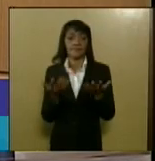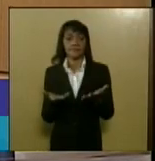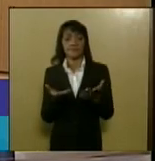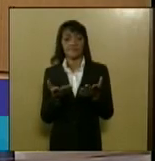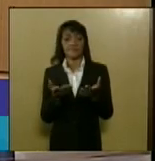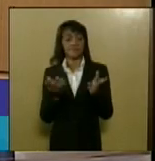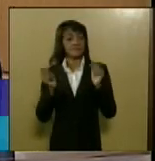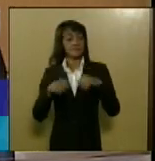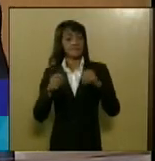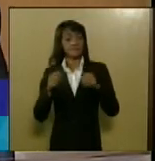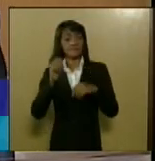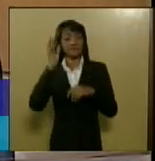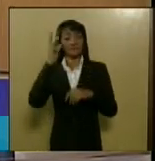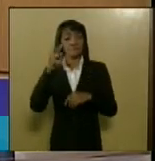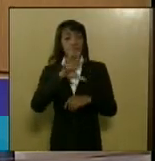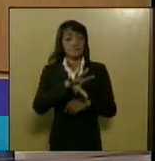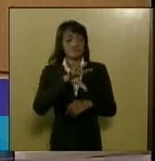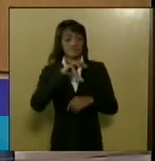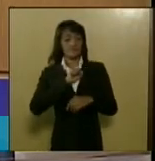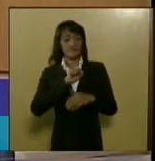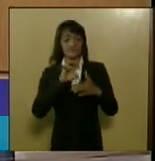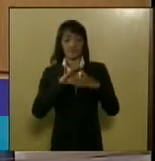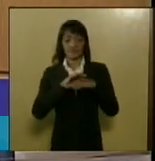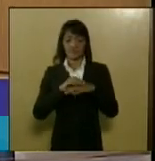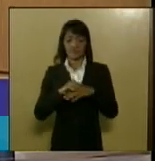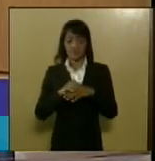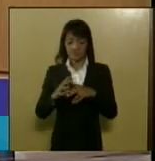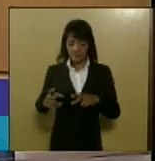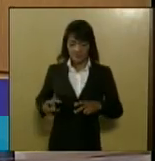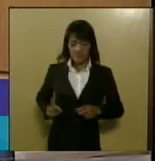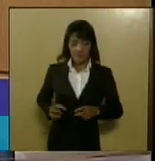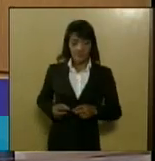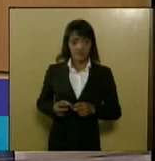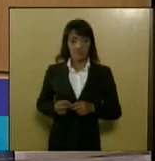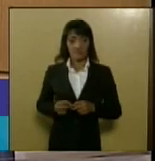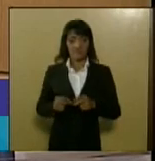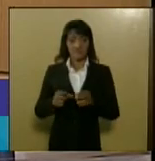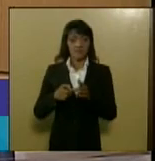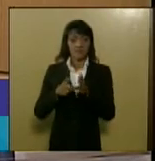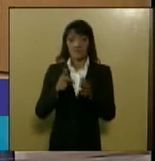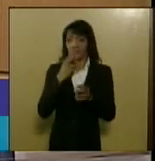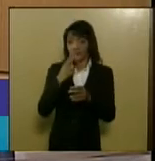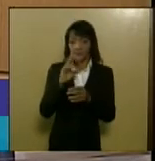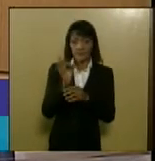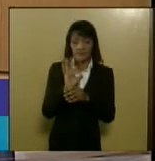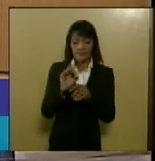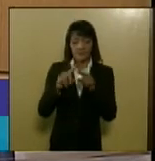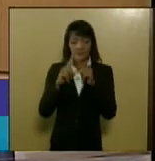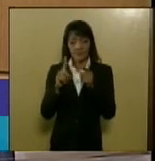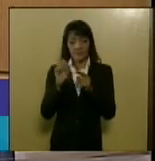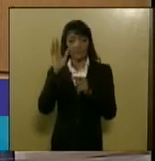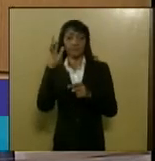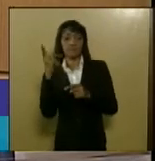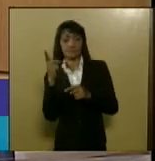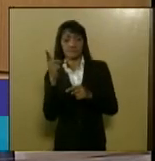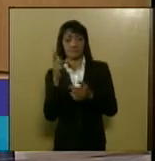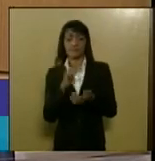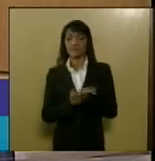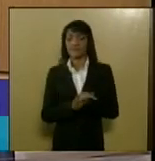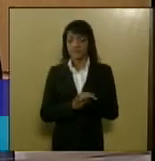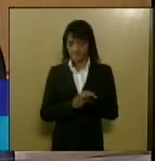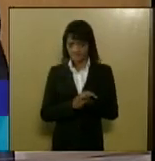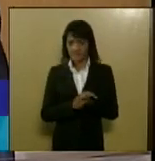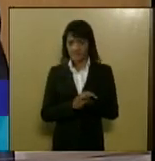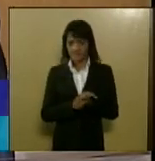podem adquirir a doença ou câncer de pulmão mesmo sem fumar diretamente o câncer